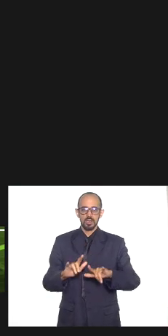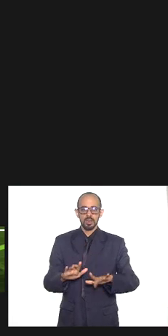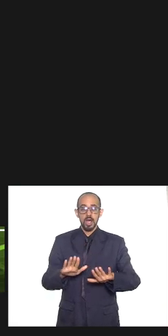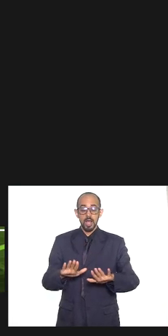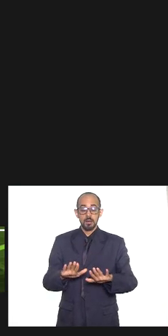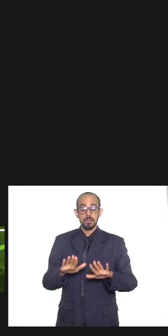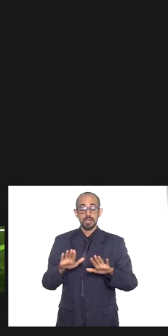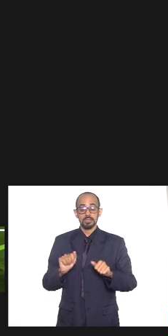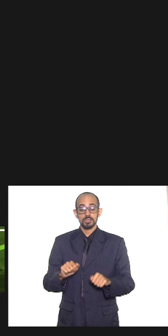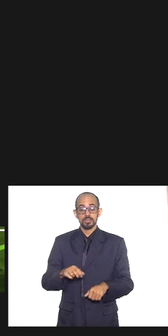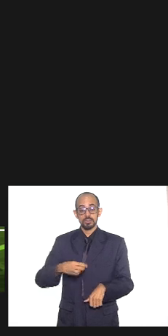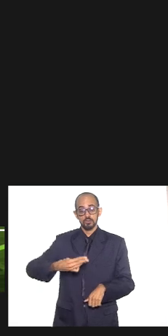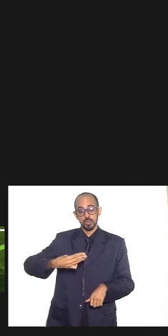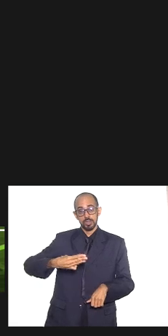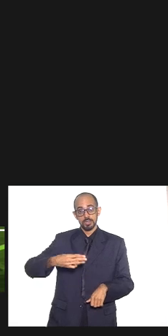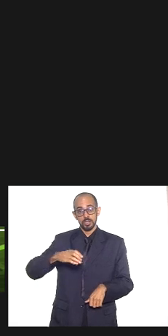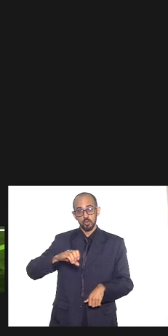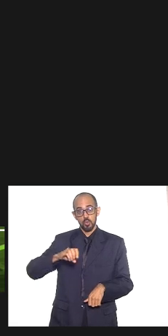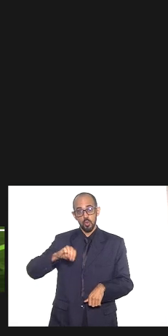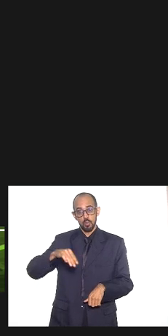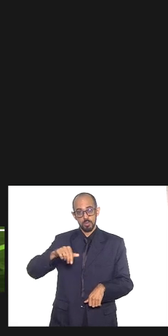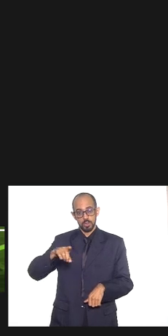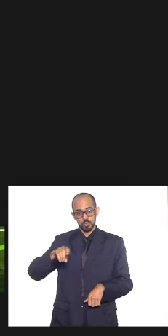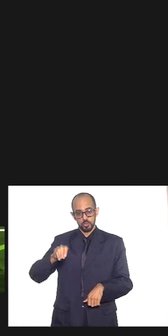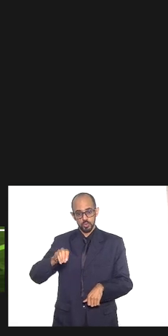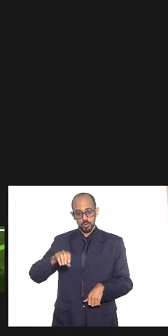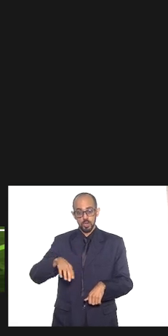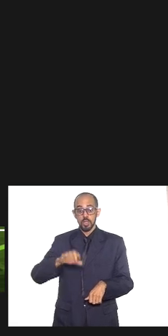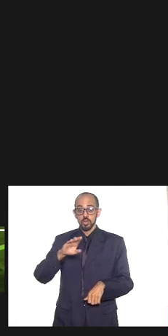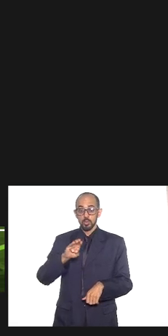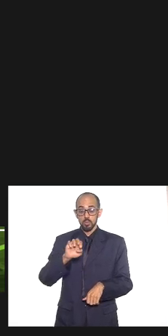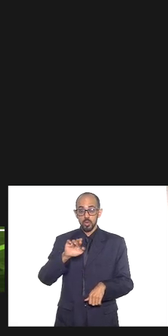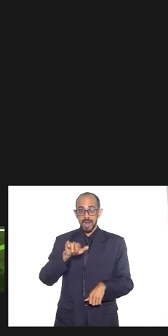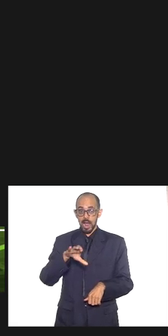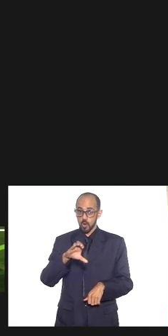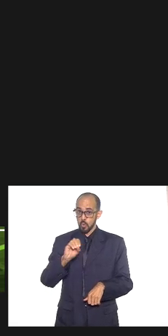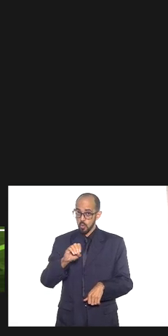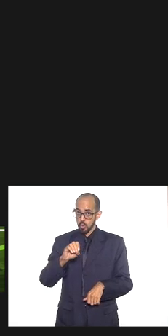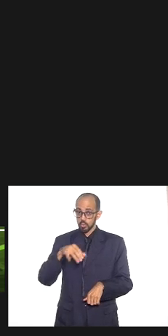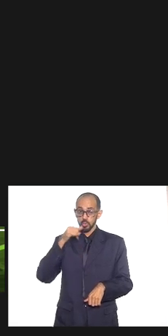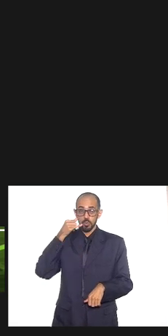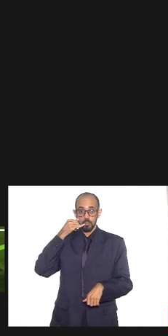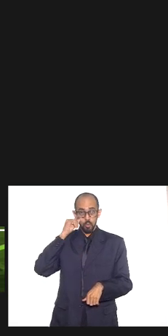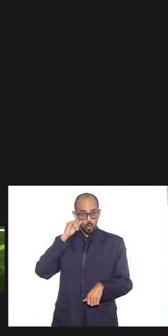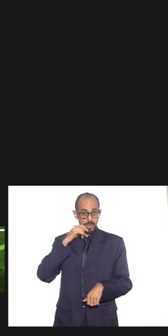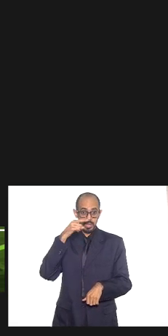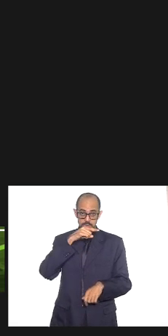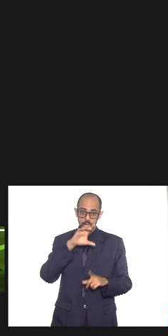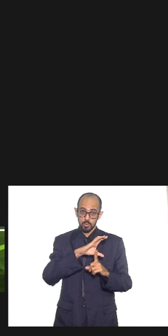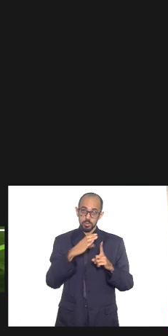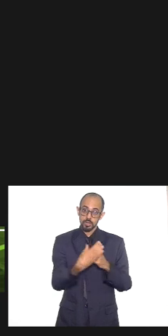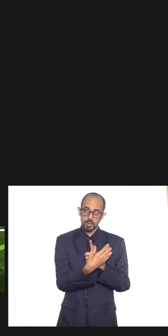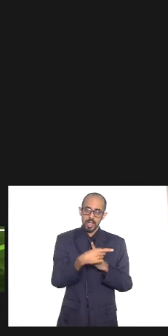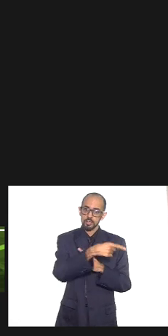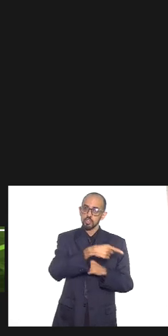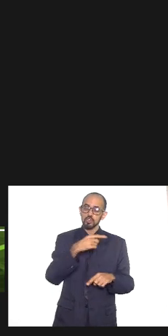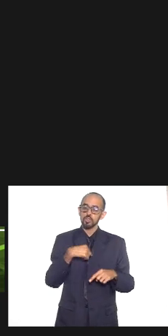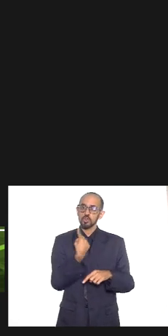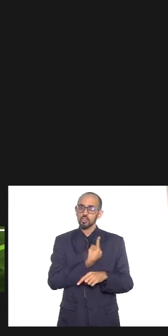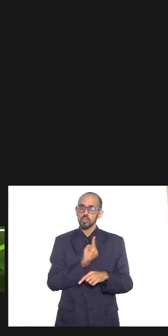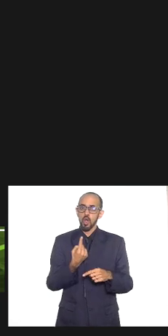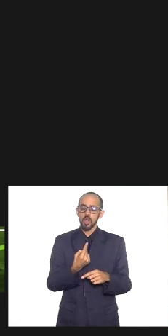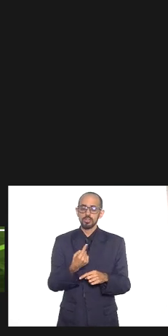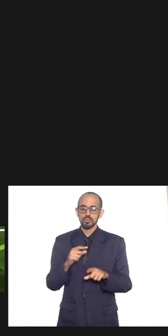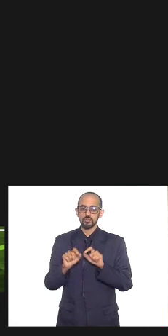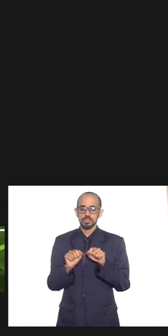nos chegaram o primeiro que se apresentou foi do Buraco do Boi a comunidade do Buraco do Boi nós adotamos uma linha a delegacia